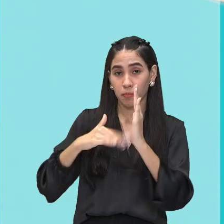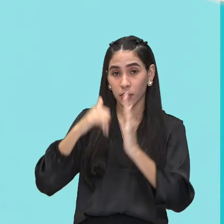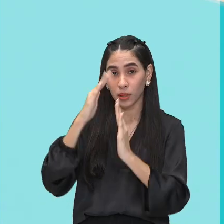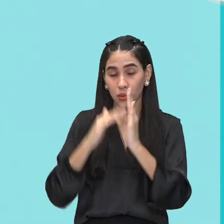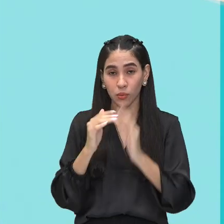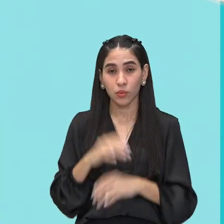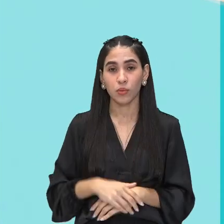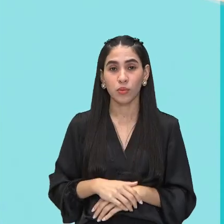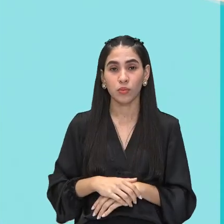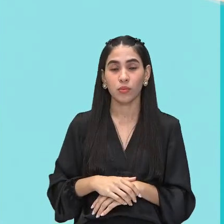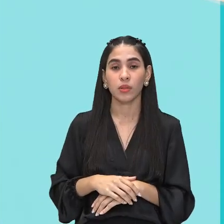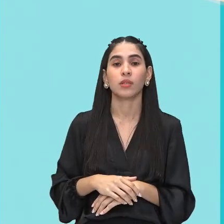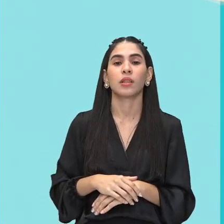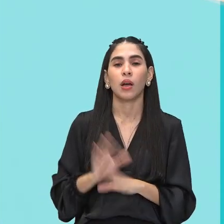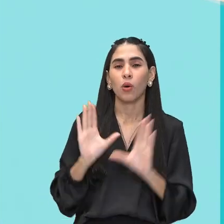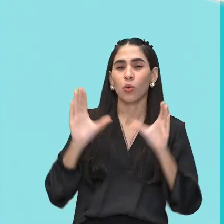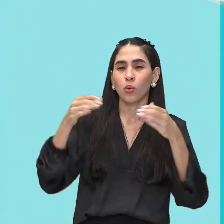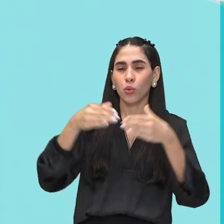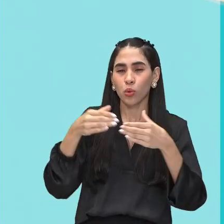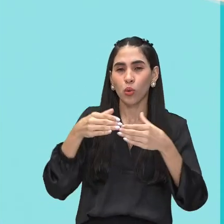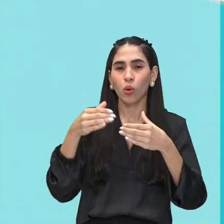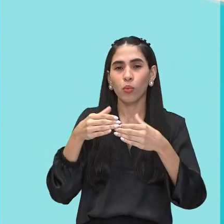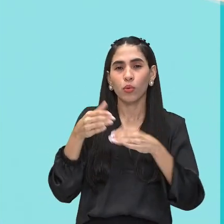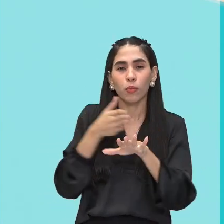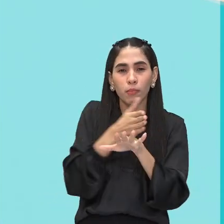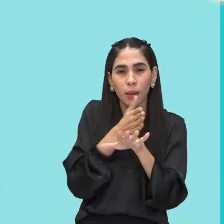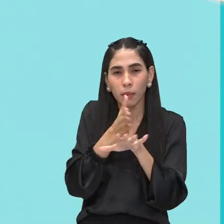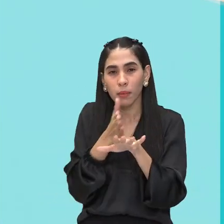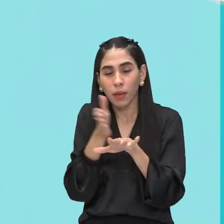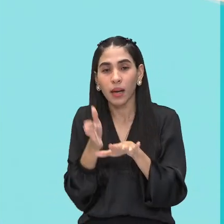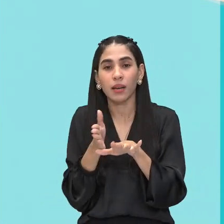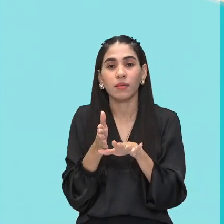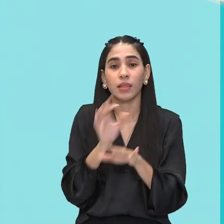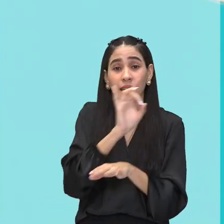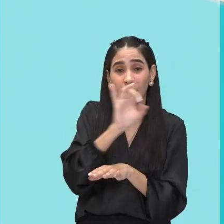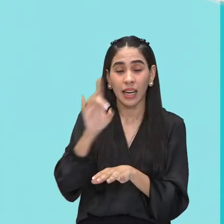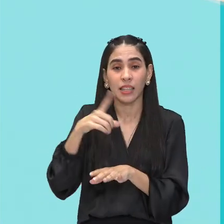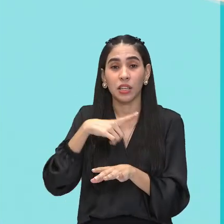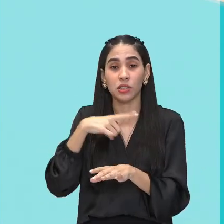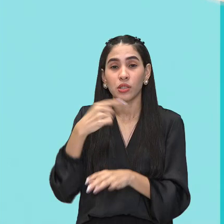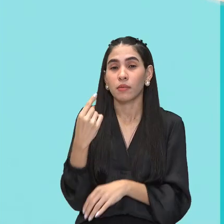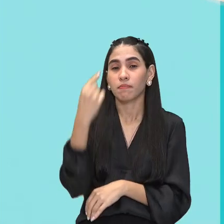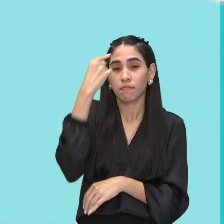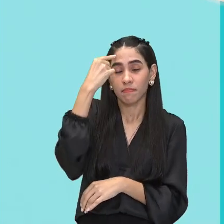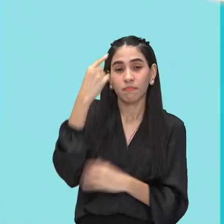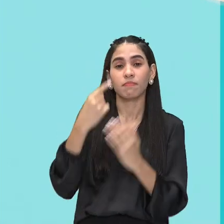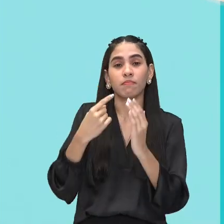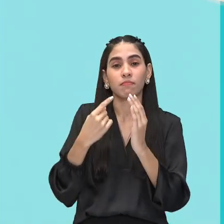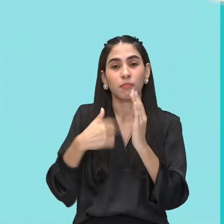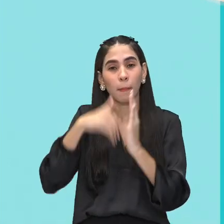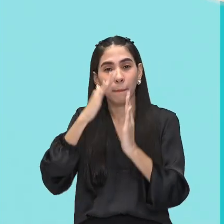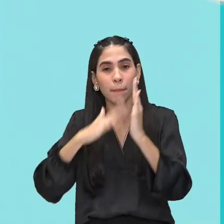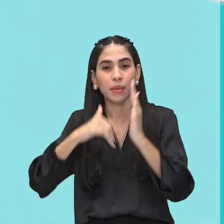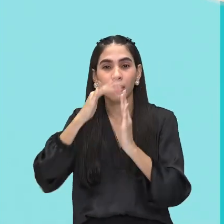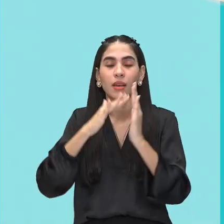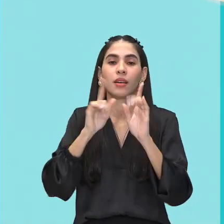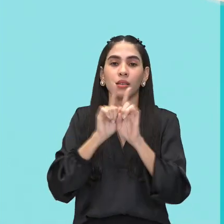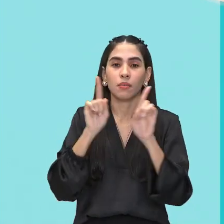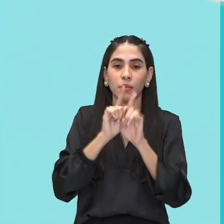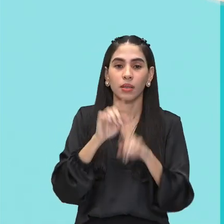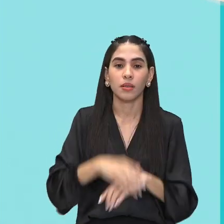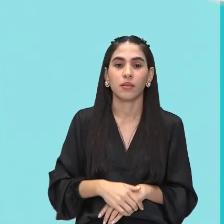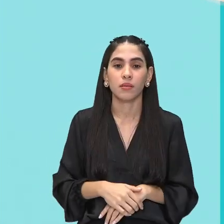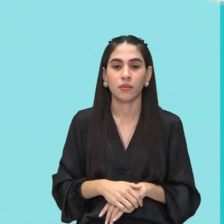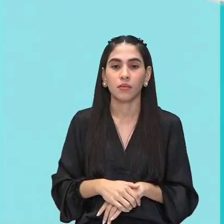vanguardas artísticas, cada artista tinha uma forma diferente de pintar. Nós temos ali, vimos